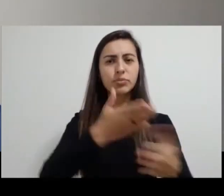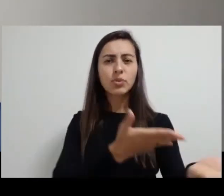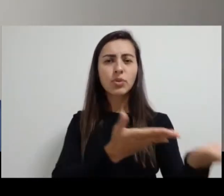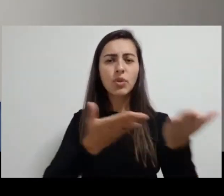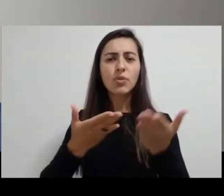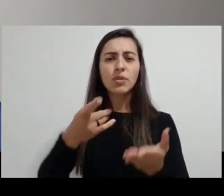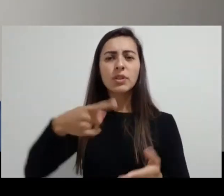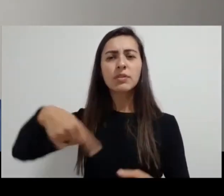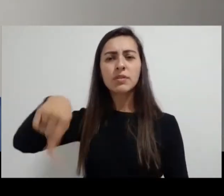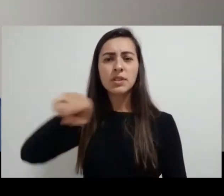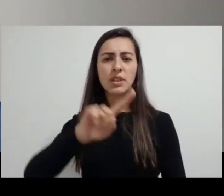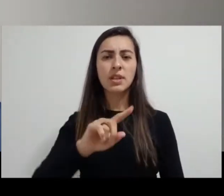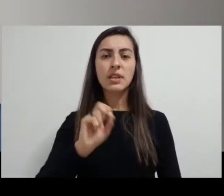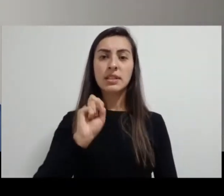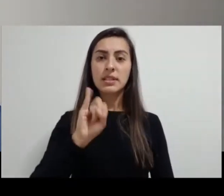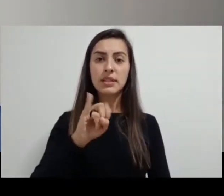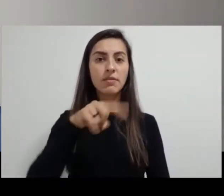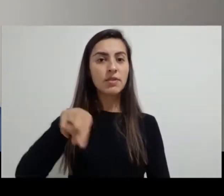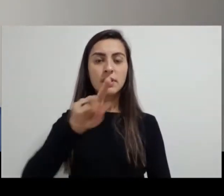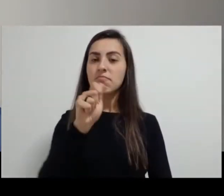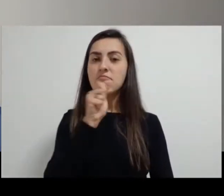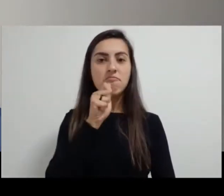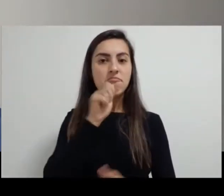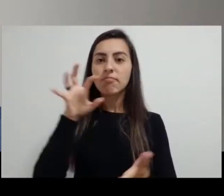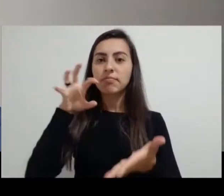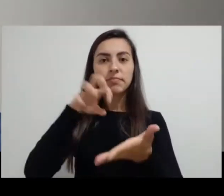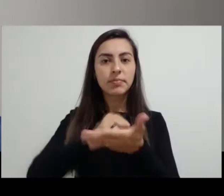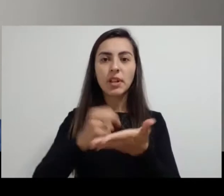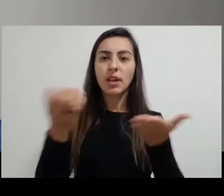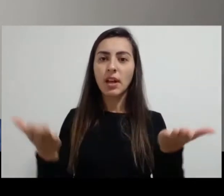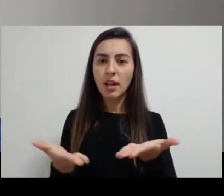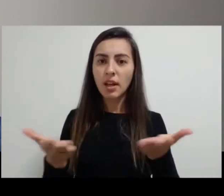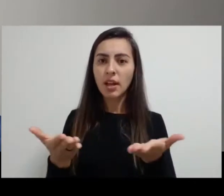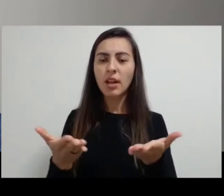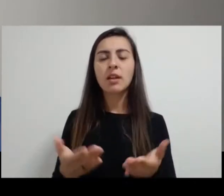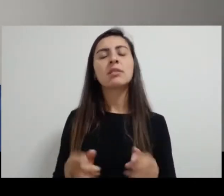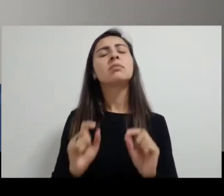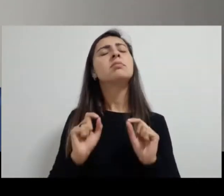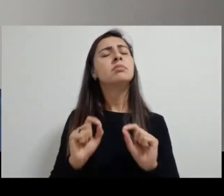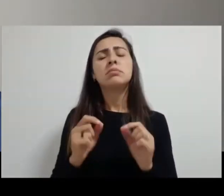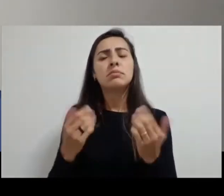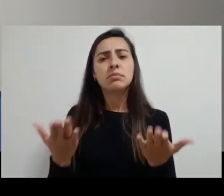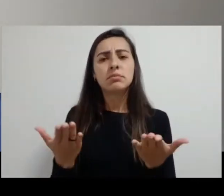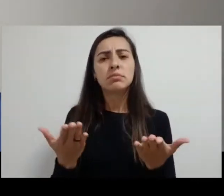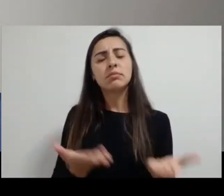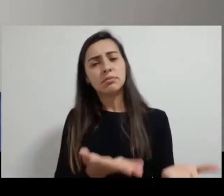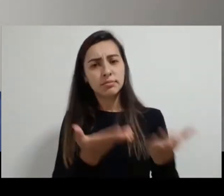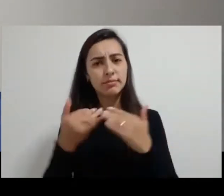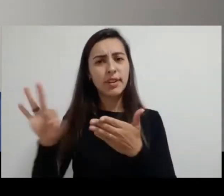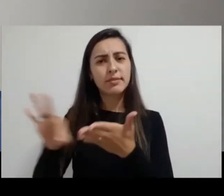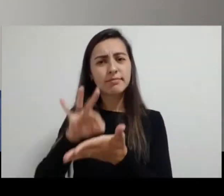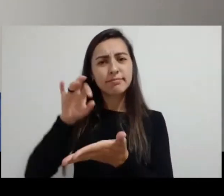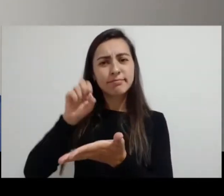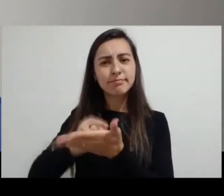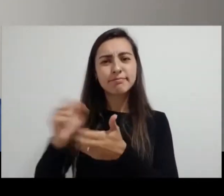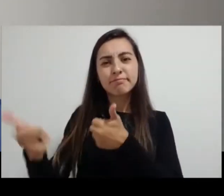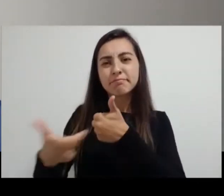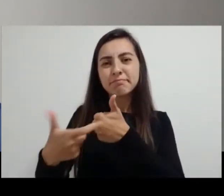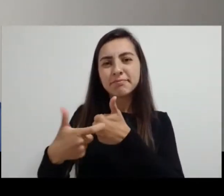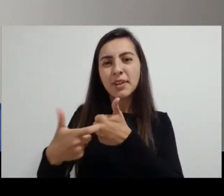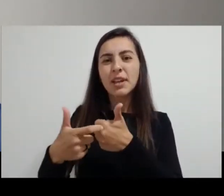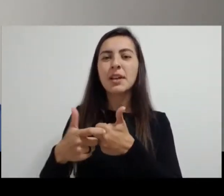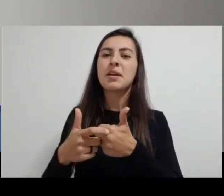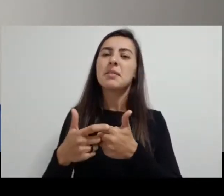especial. Se você não é inscrito neste canal, o que está esperando? Corra, inscreva-se para